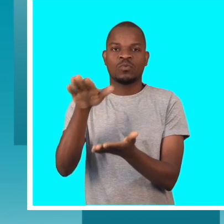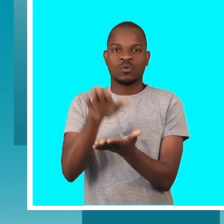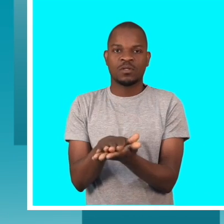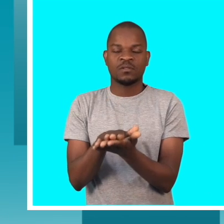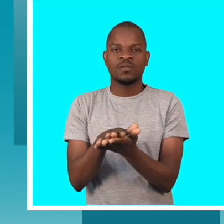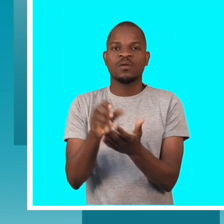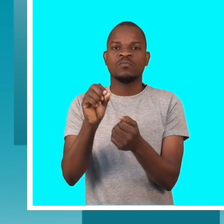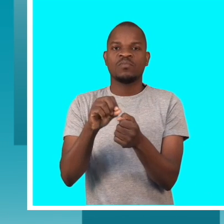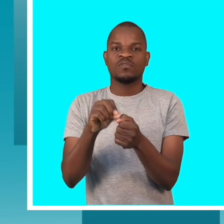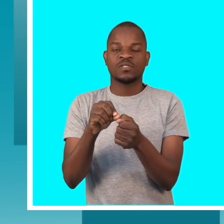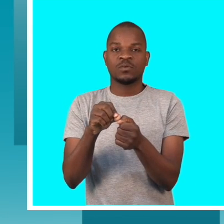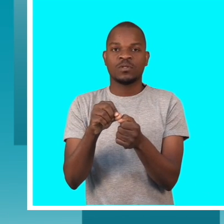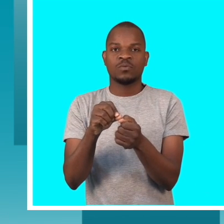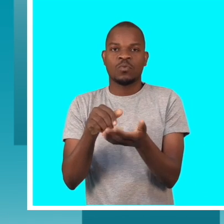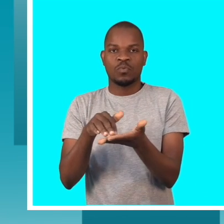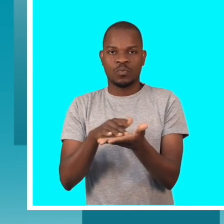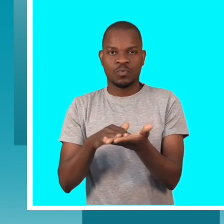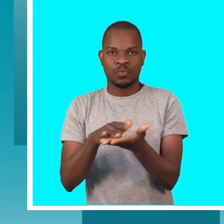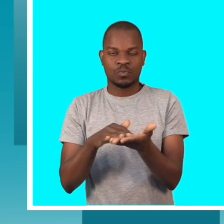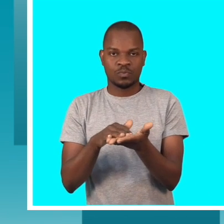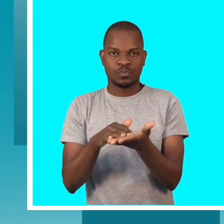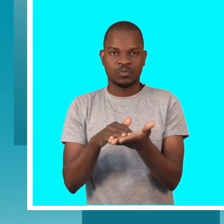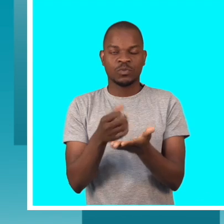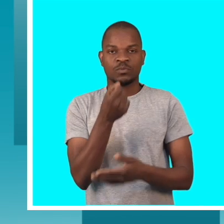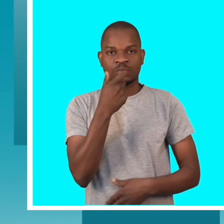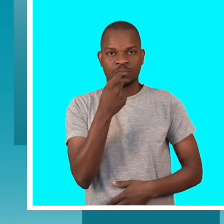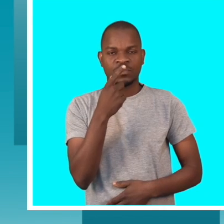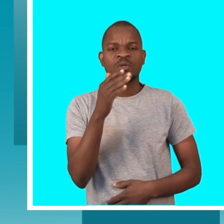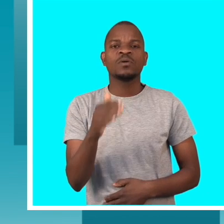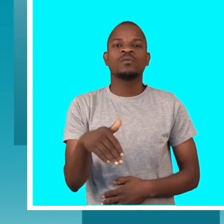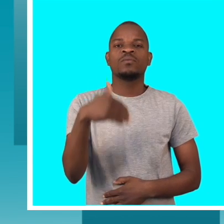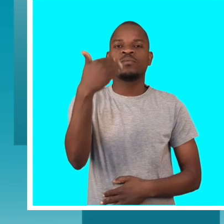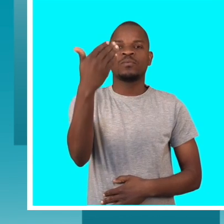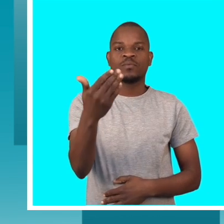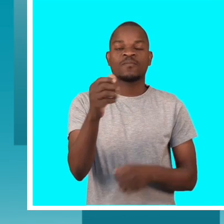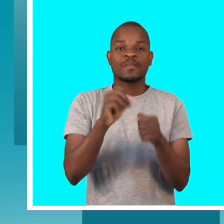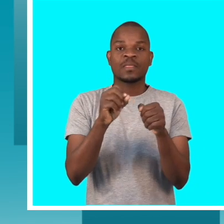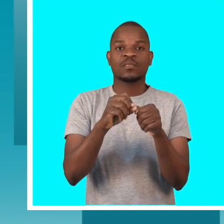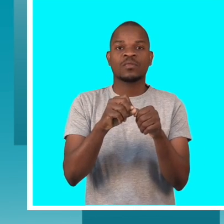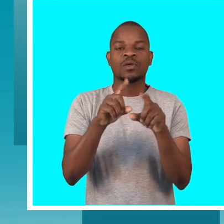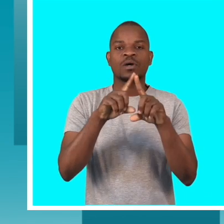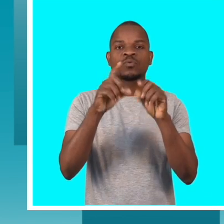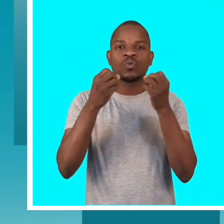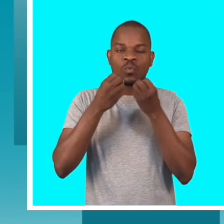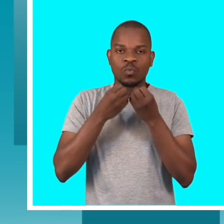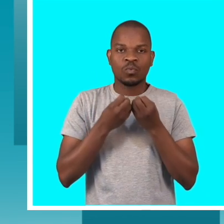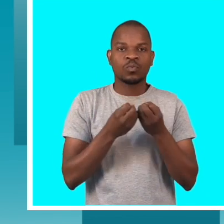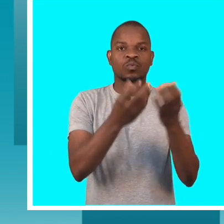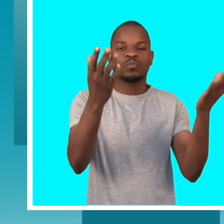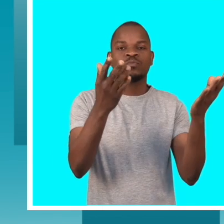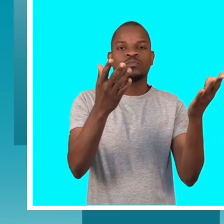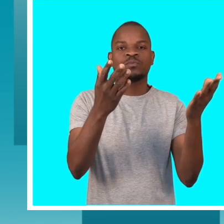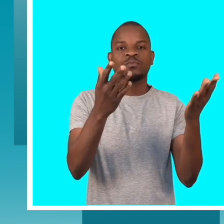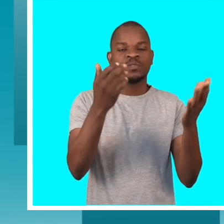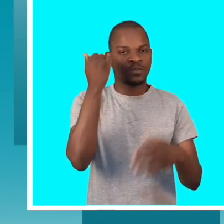onde vão se produzir esses rótulos e, de seguida, o lançamento da